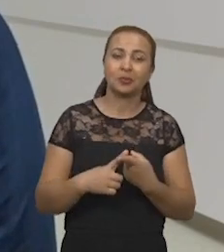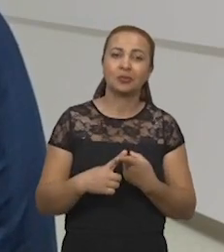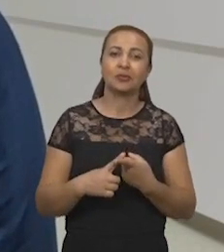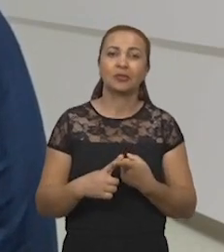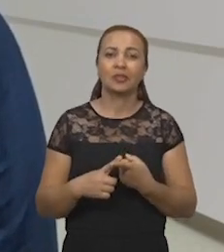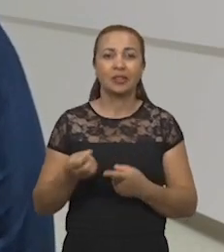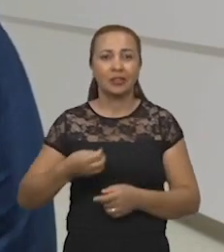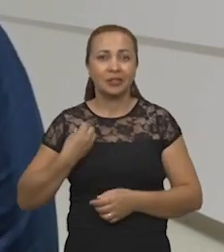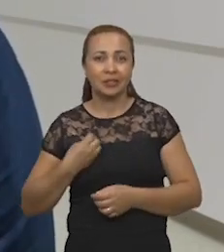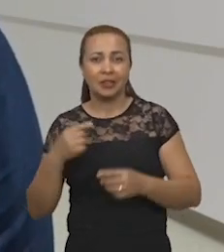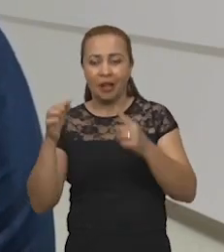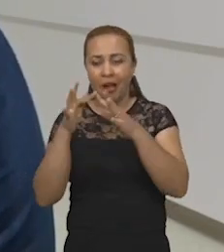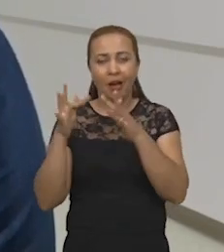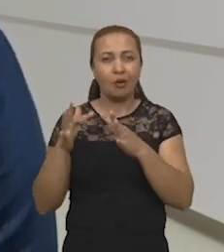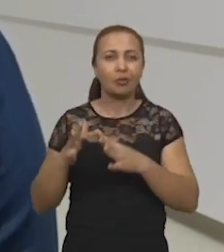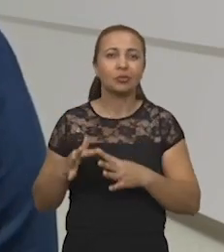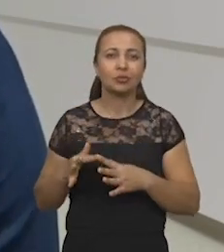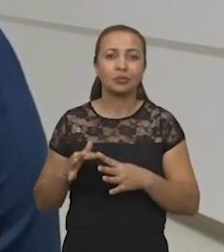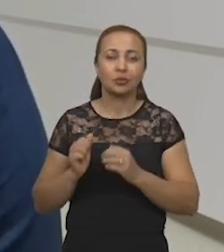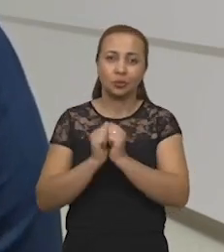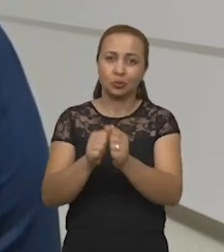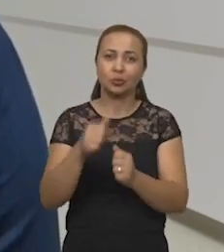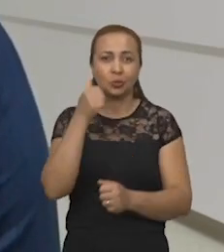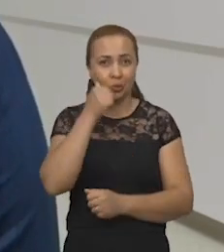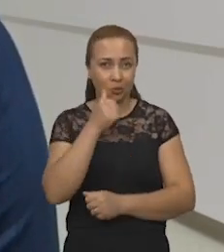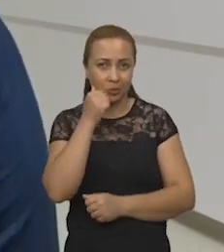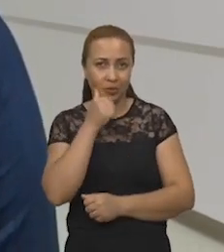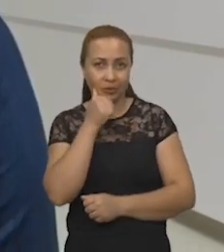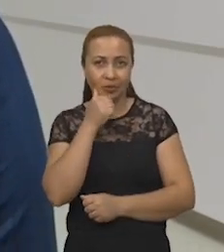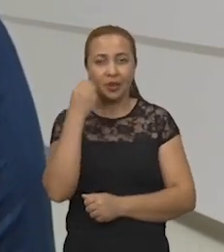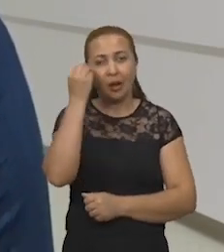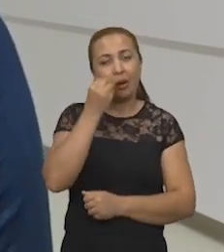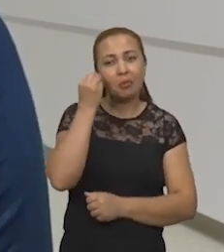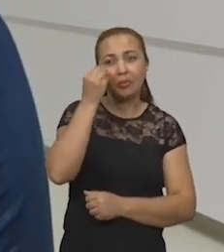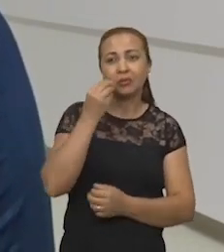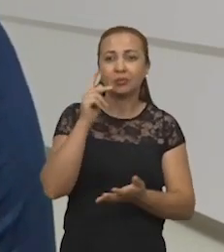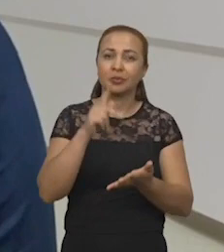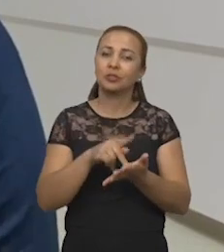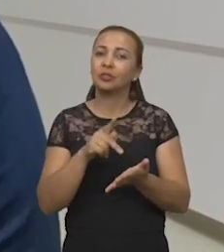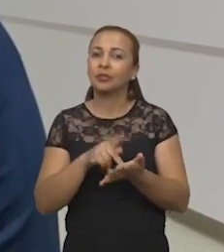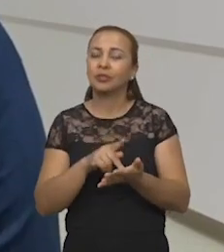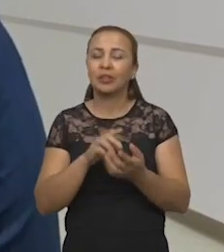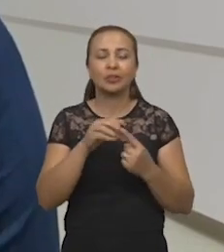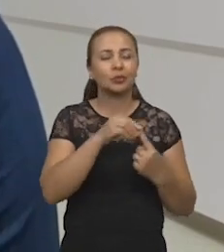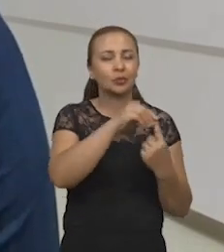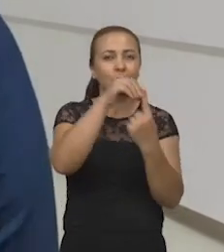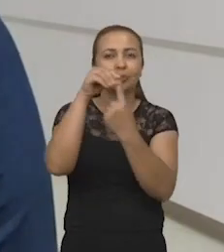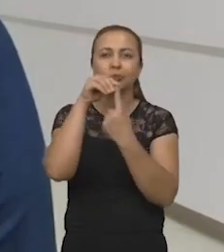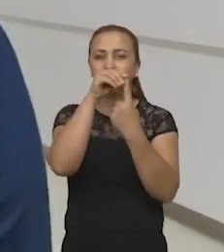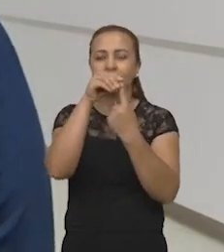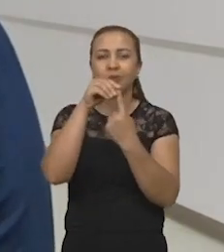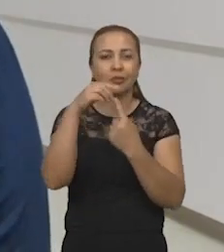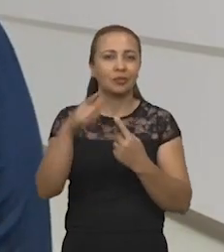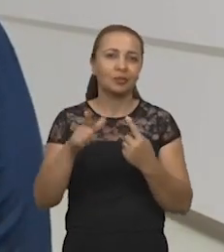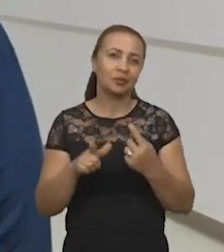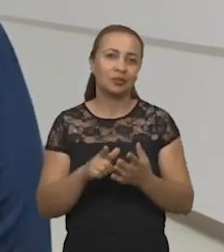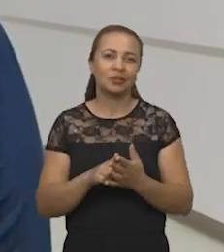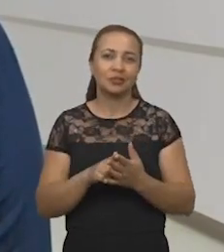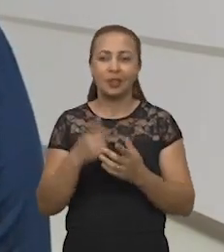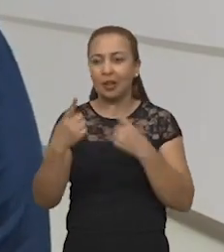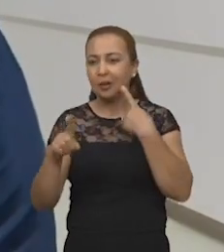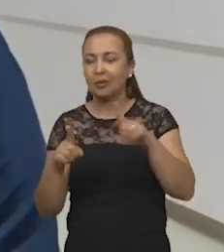estar em contato com essas mulheres é uma experiência realmente única. Eu não teria,